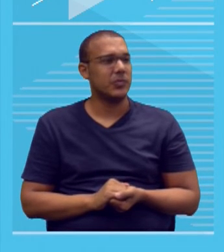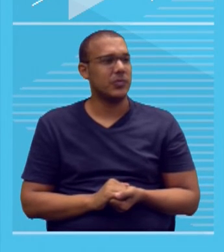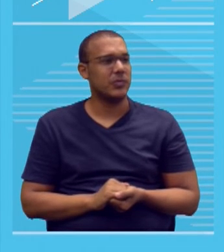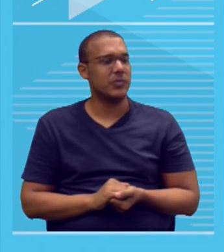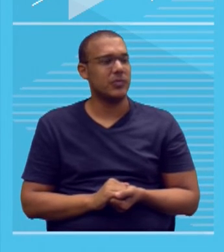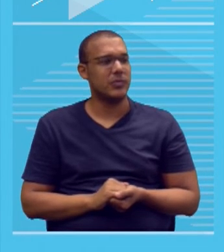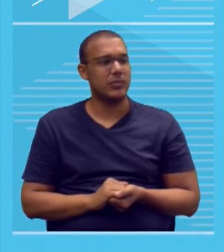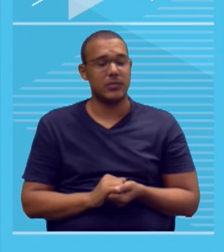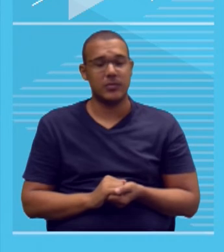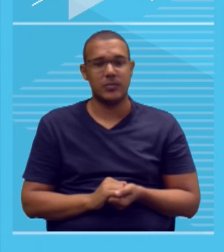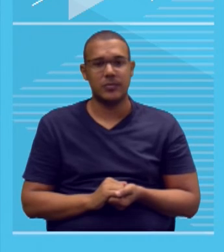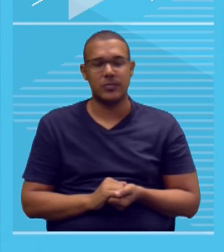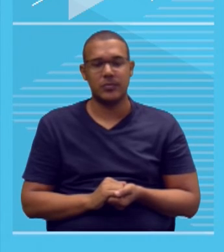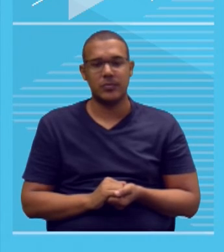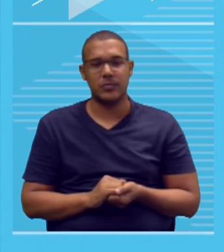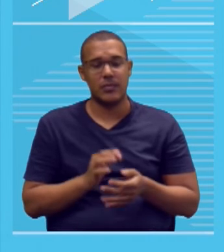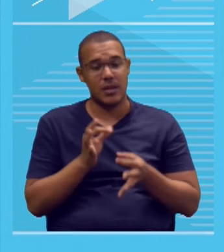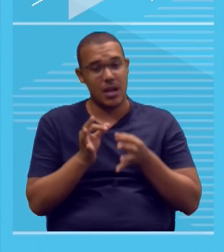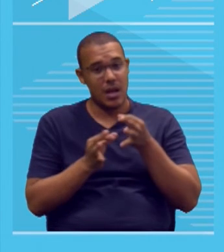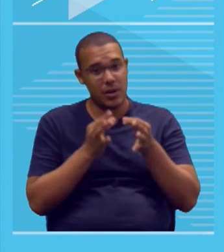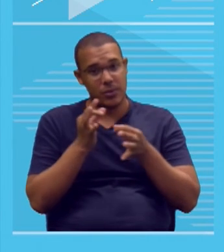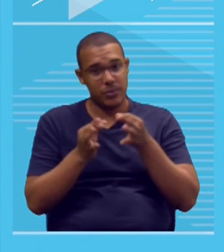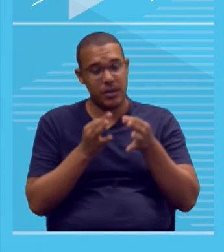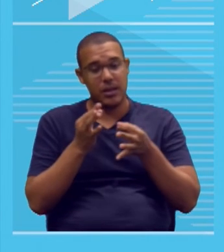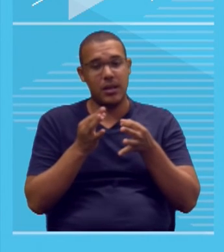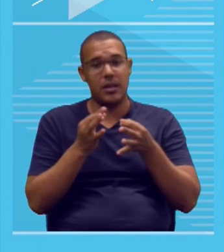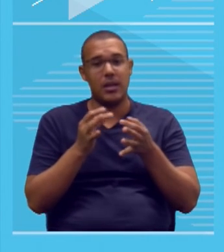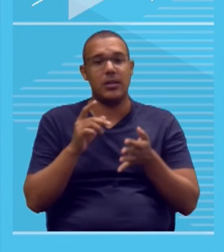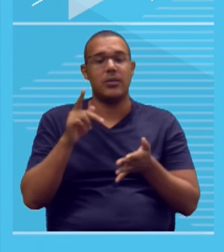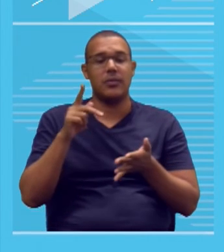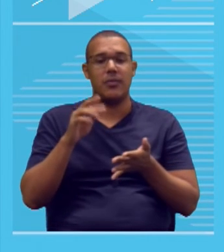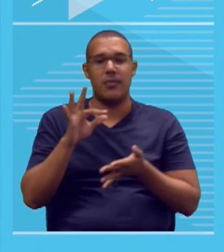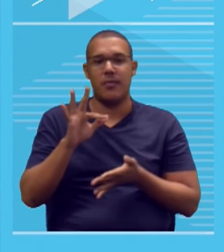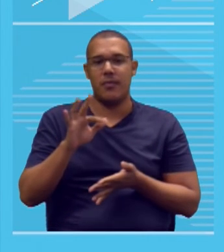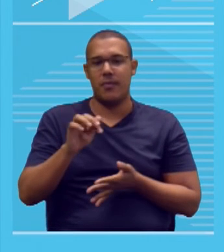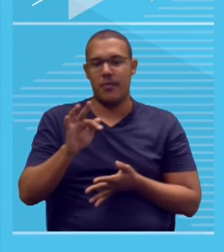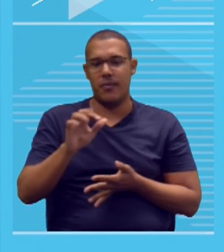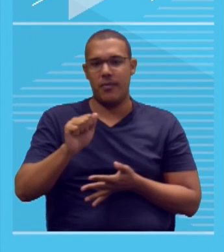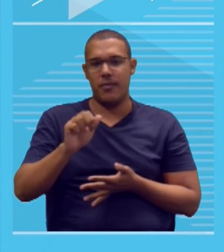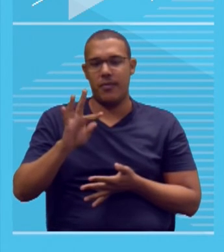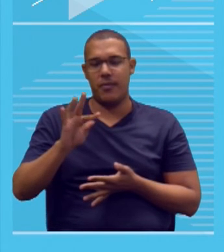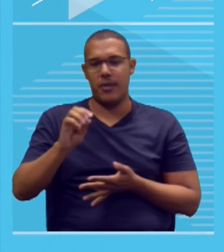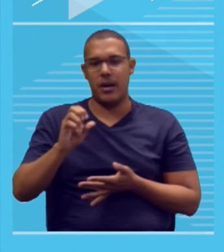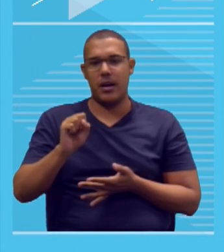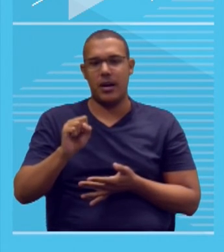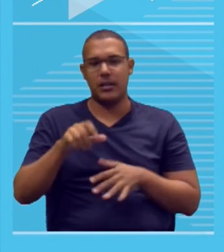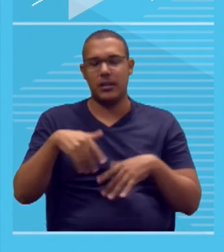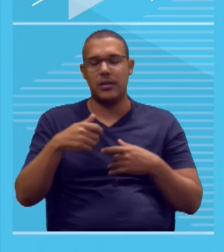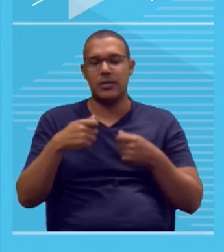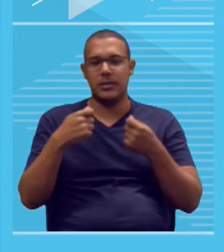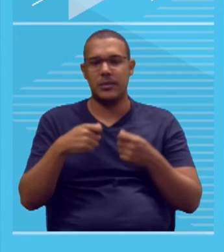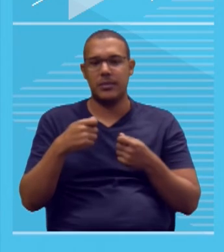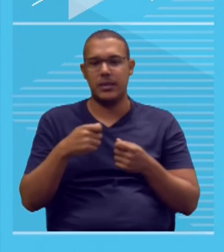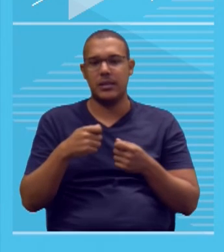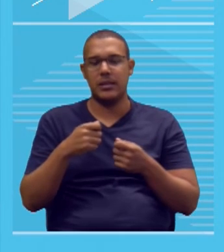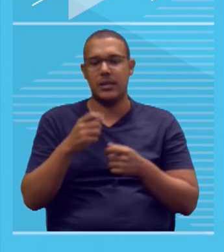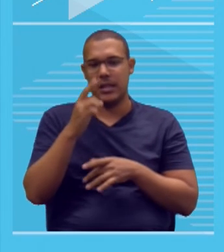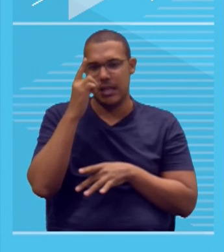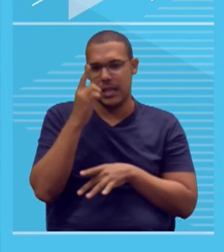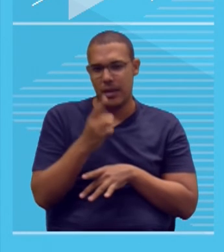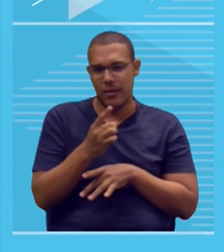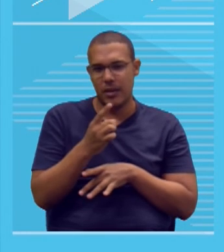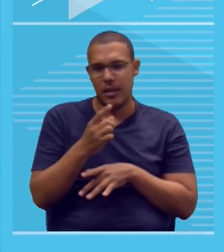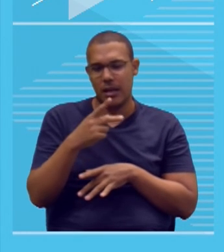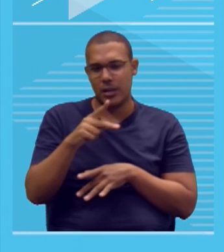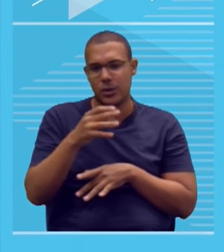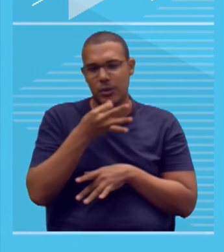Aí, argumentos e fatos para defesa do seu ponto de vista. Então, se você tem uma defesa do ponto de vista ou não tem